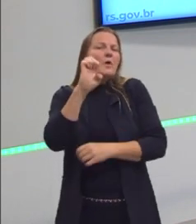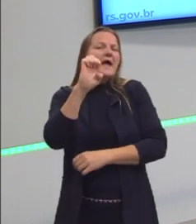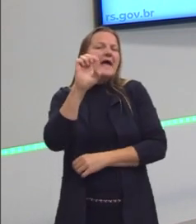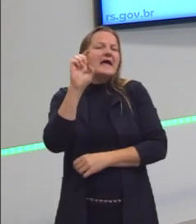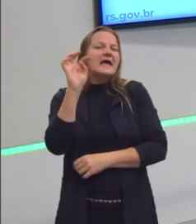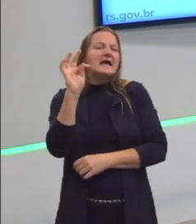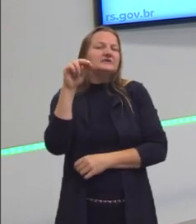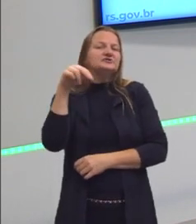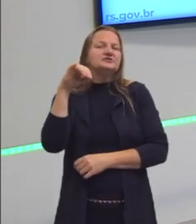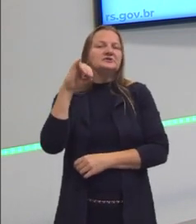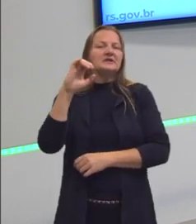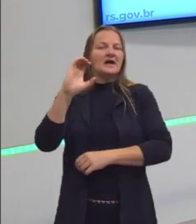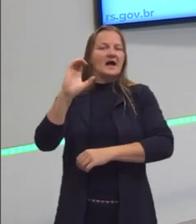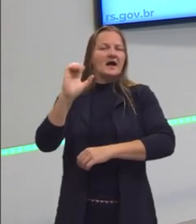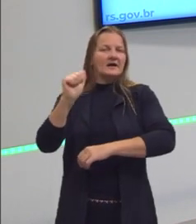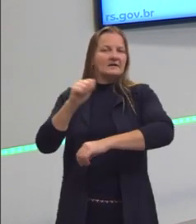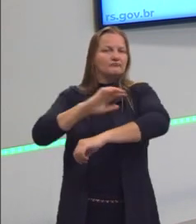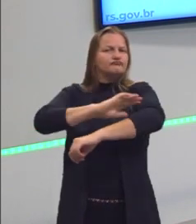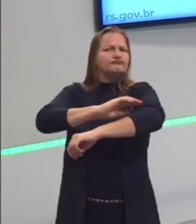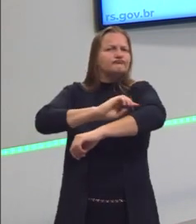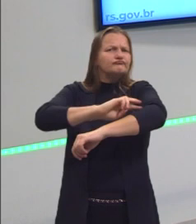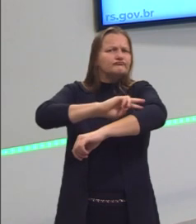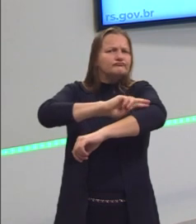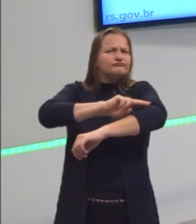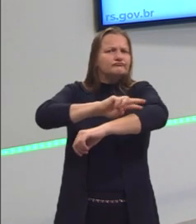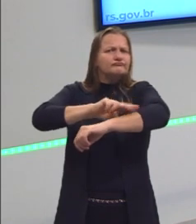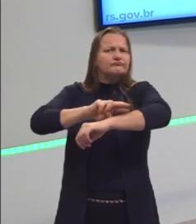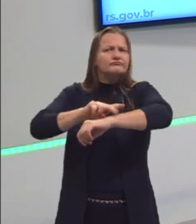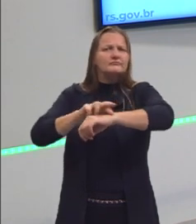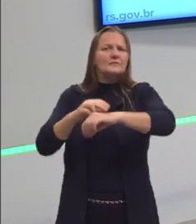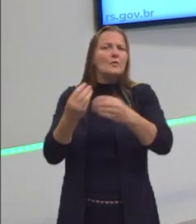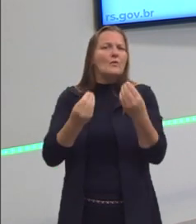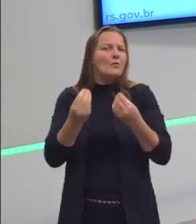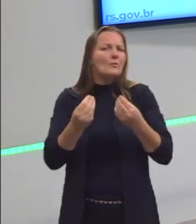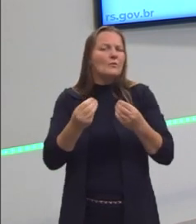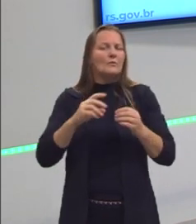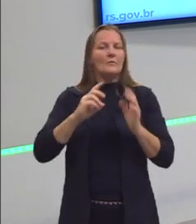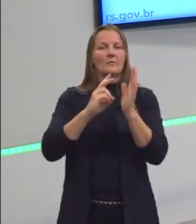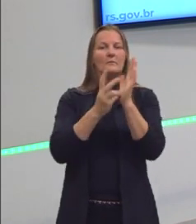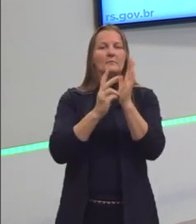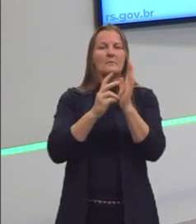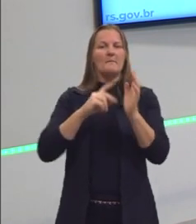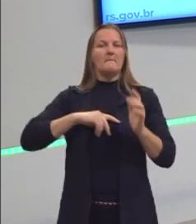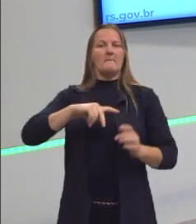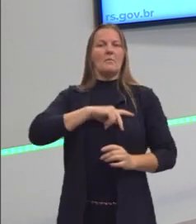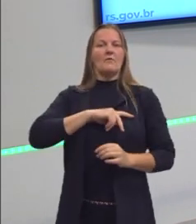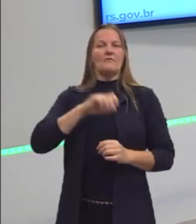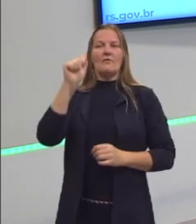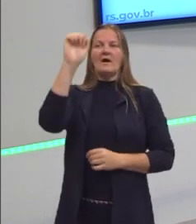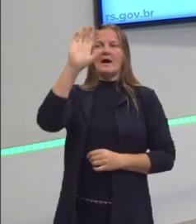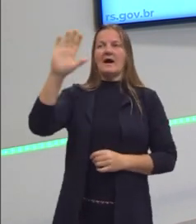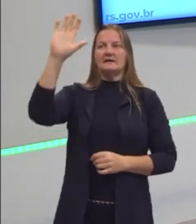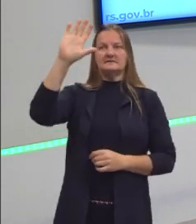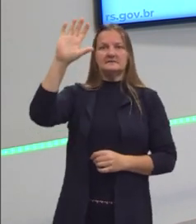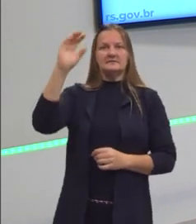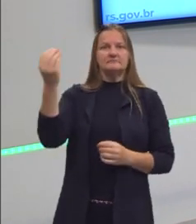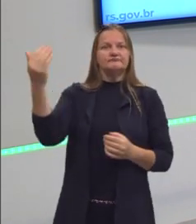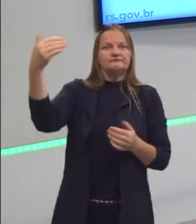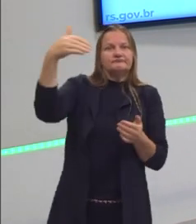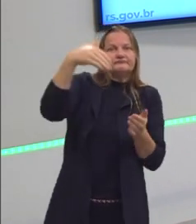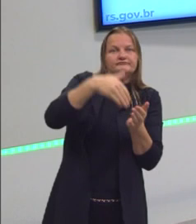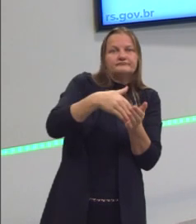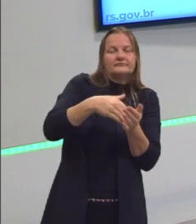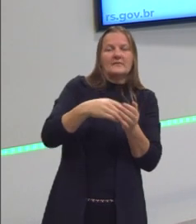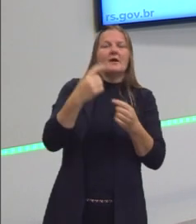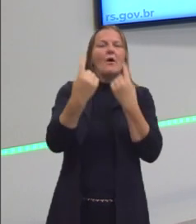e como eles chegaram aqui. Então, esses povos eram povos que viviam ali na Ásia, povos asiáticos. Tem